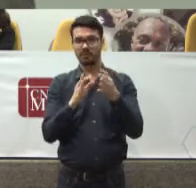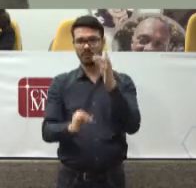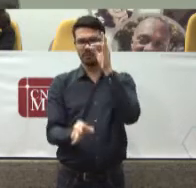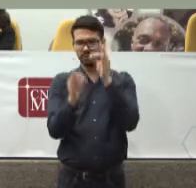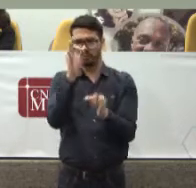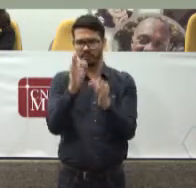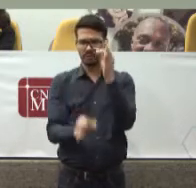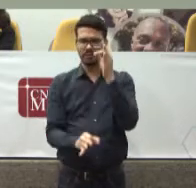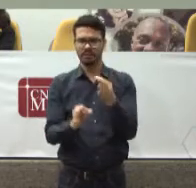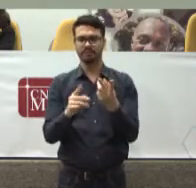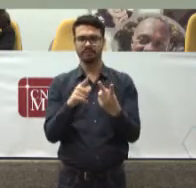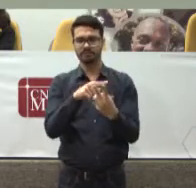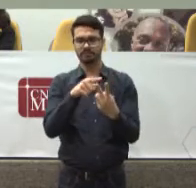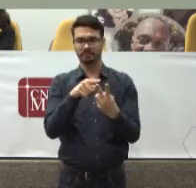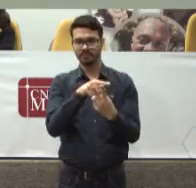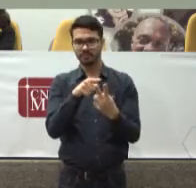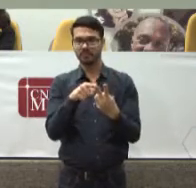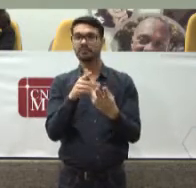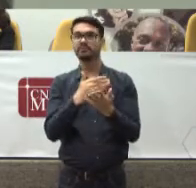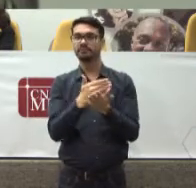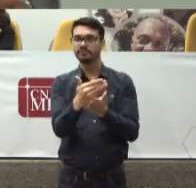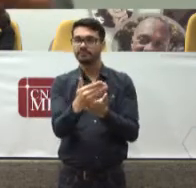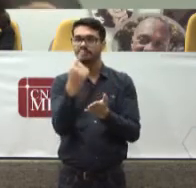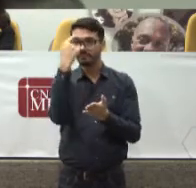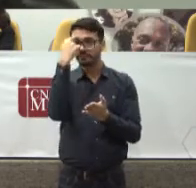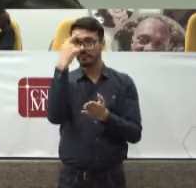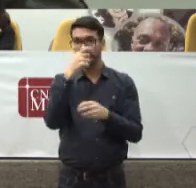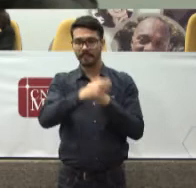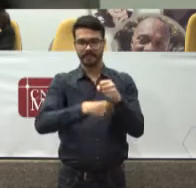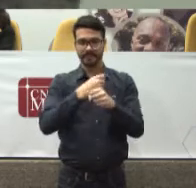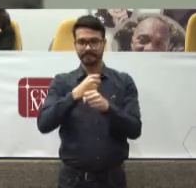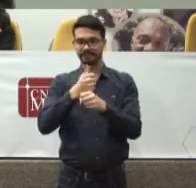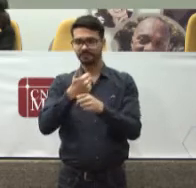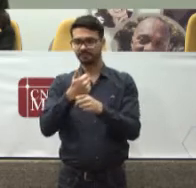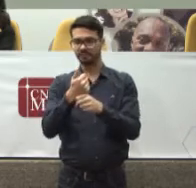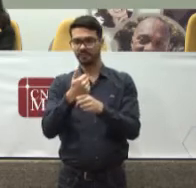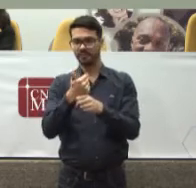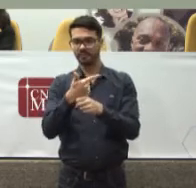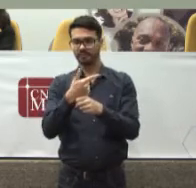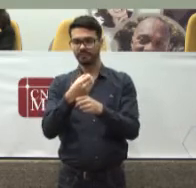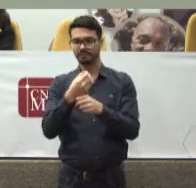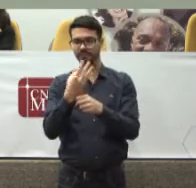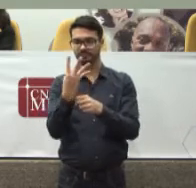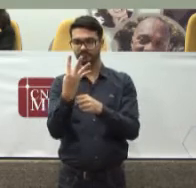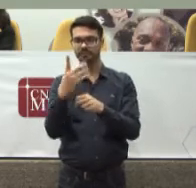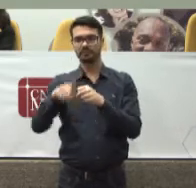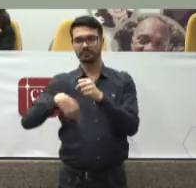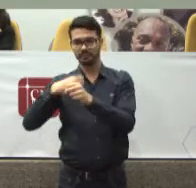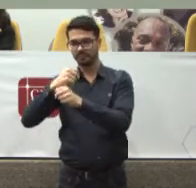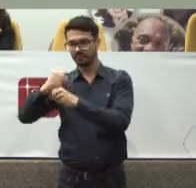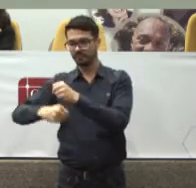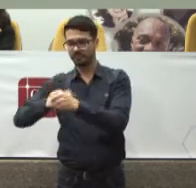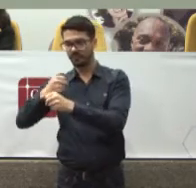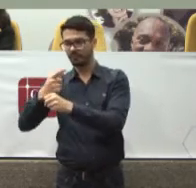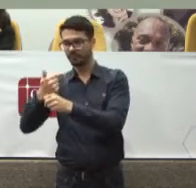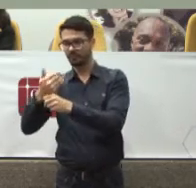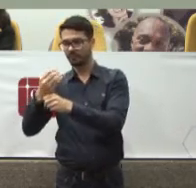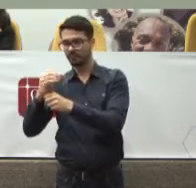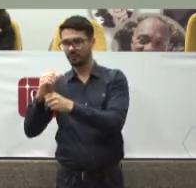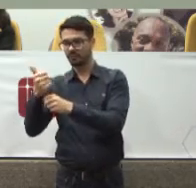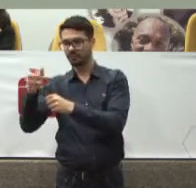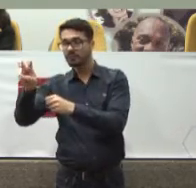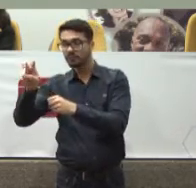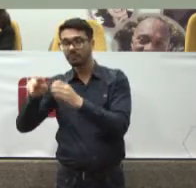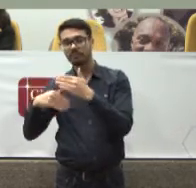Em duas jornadas Os enunciados Em 2014 E em 2015 E uma nova jornada